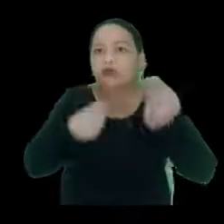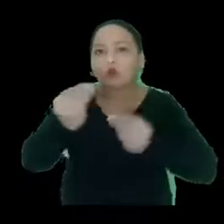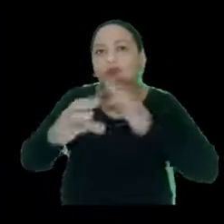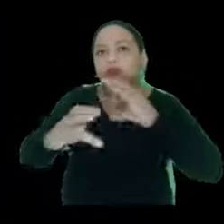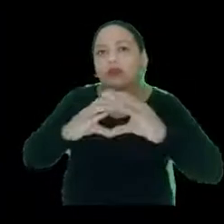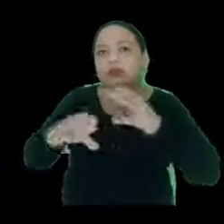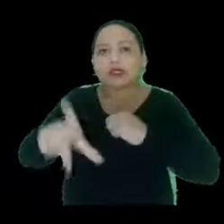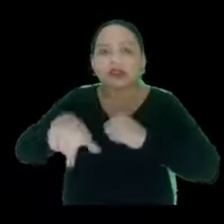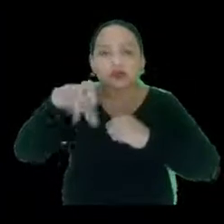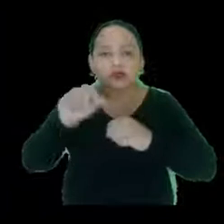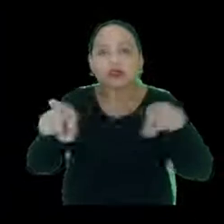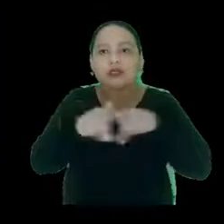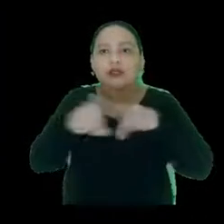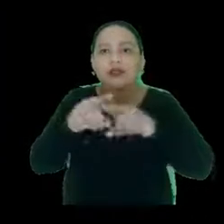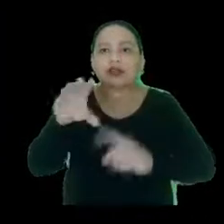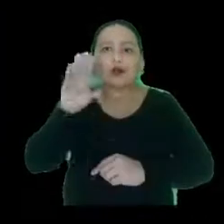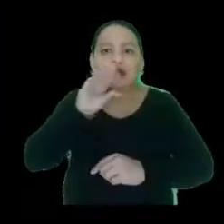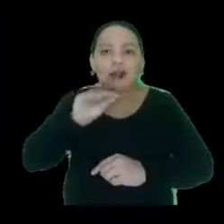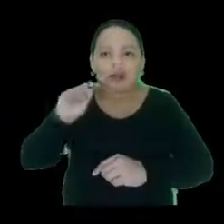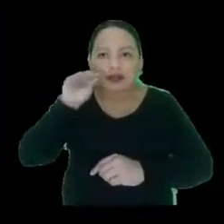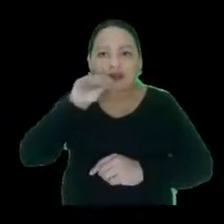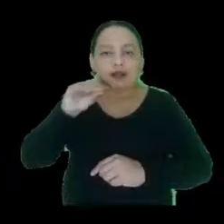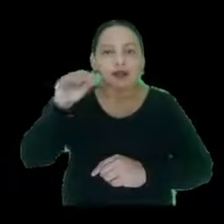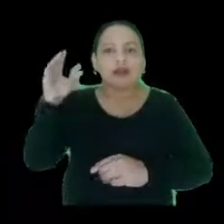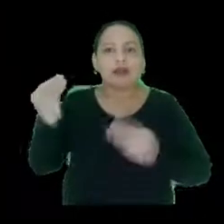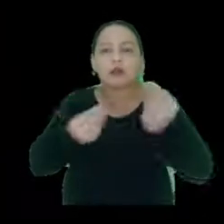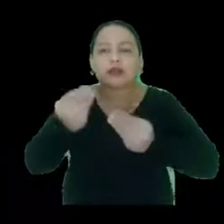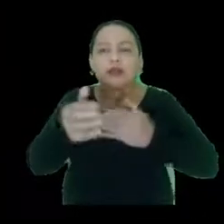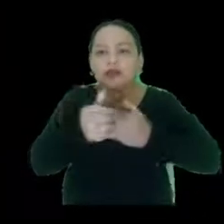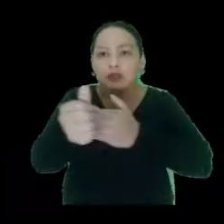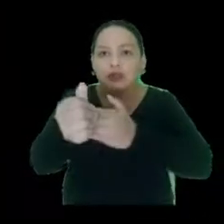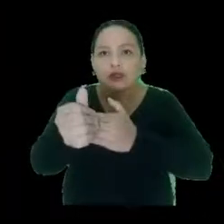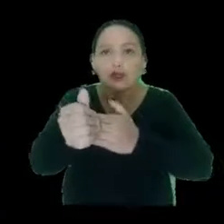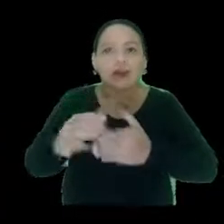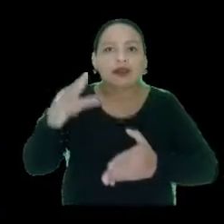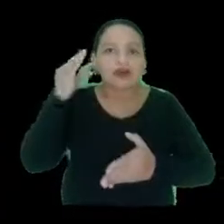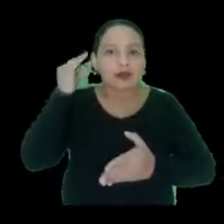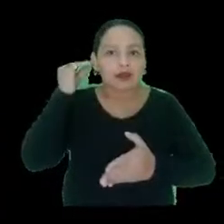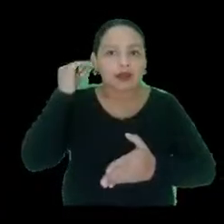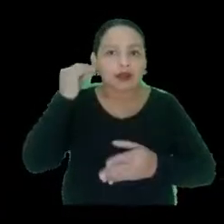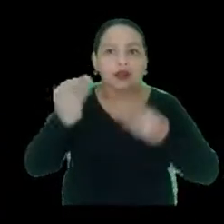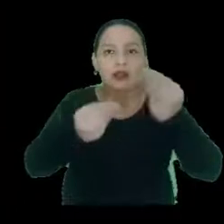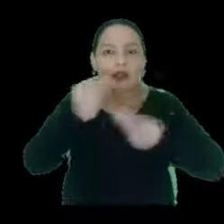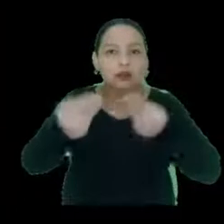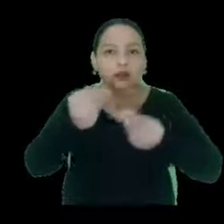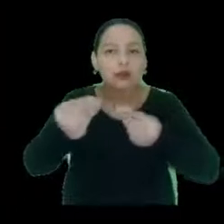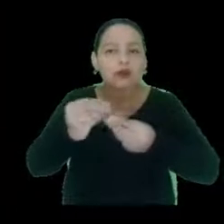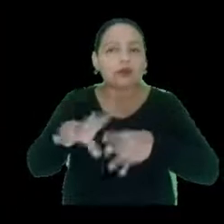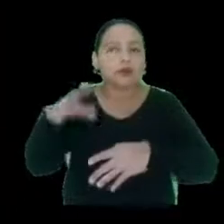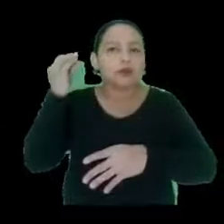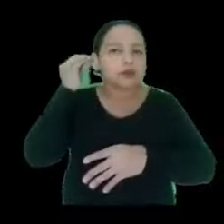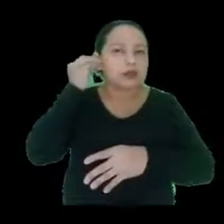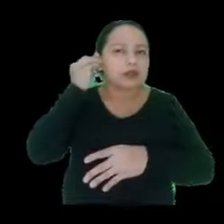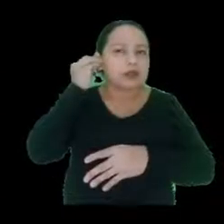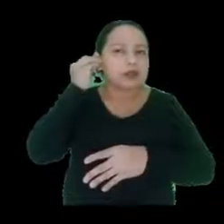-cego. Nós temos a fala ampliada, né? Então, o guia reproduz o que está sendo escutado